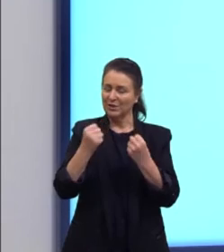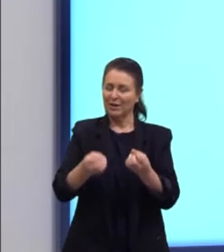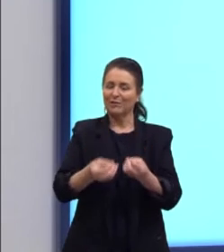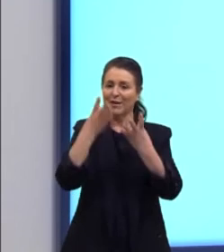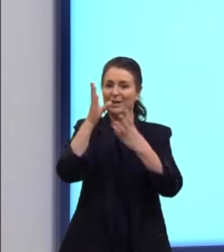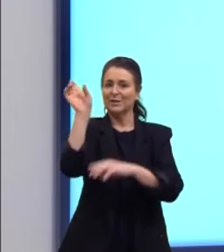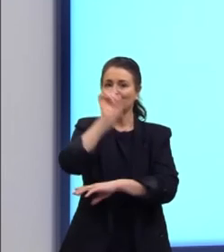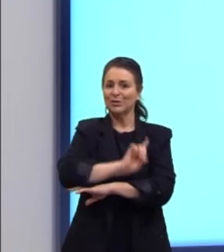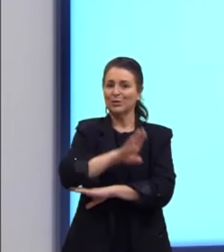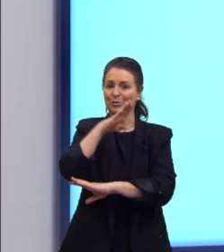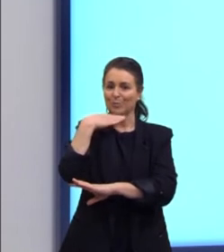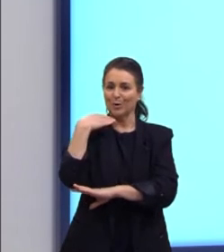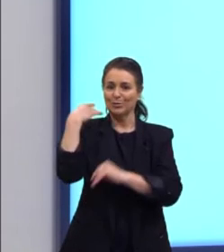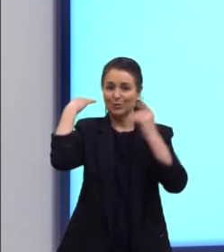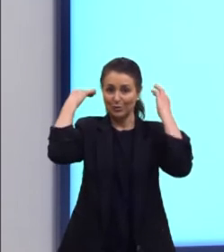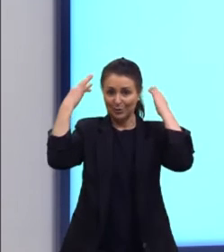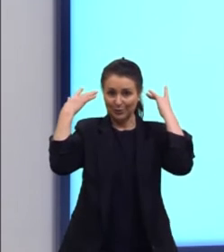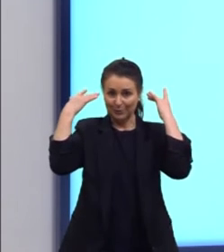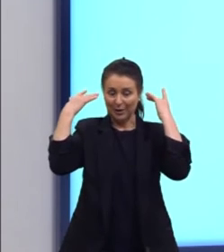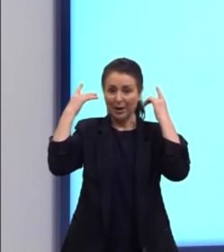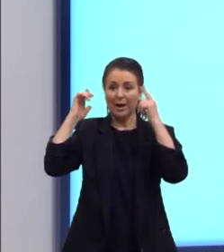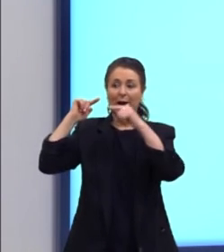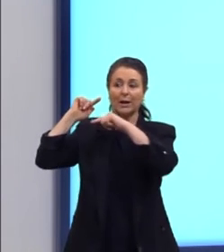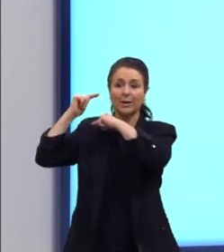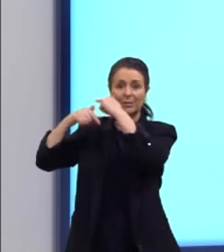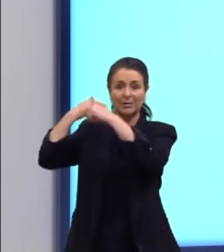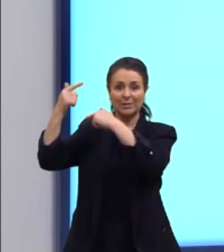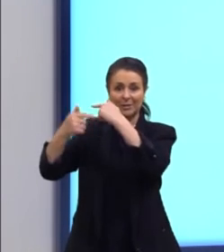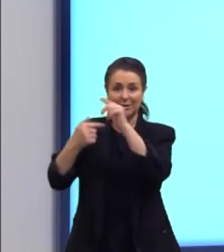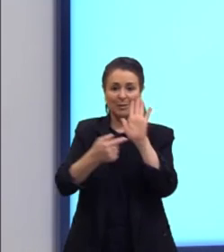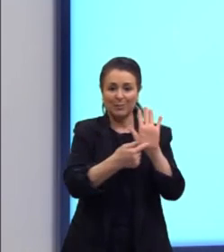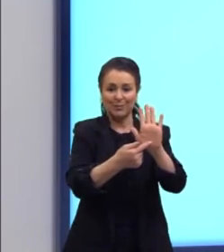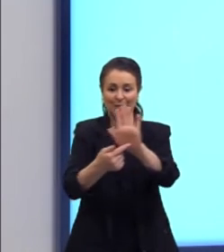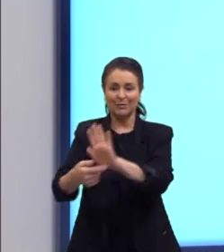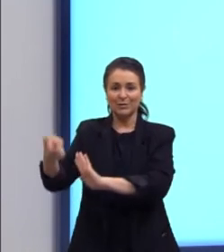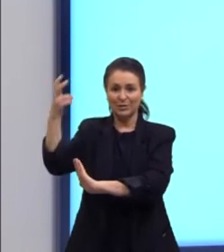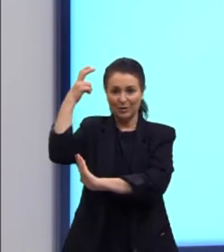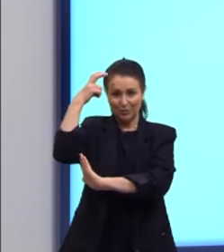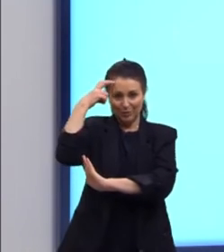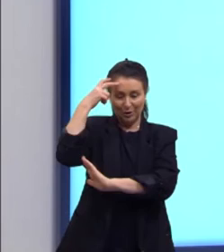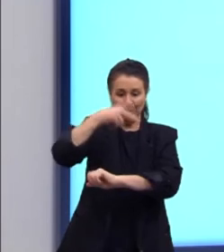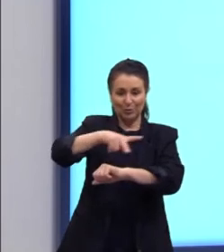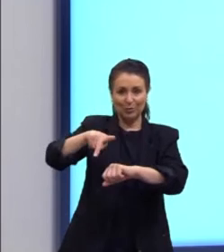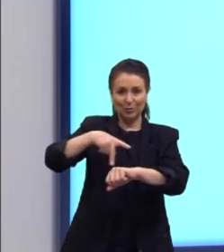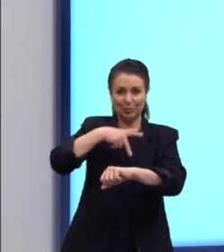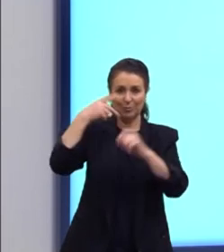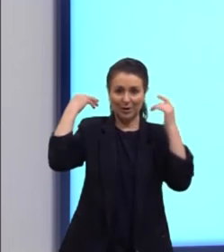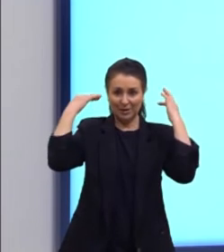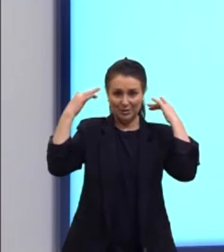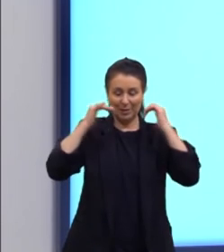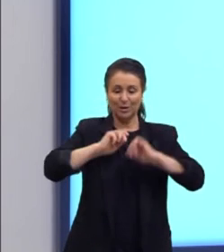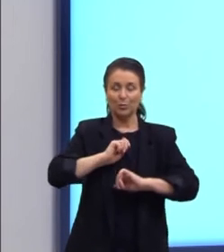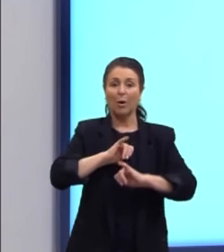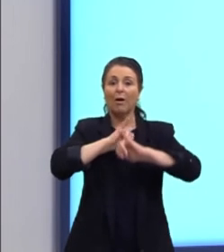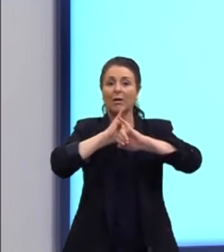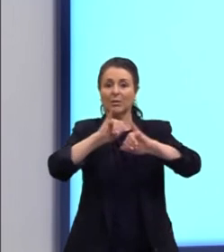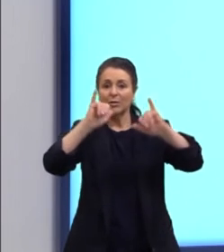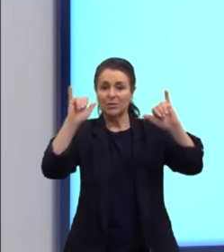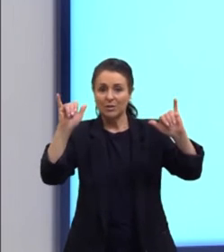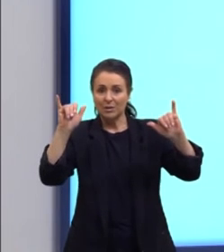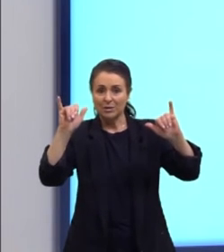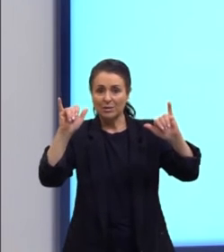o Dia dos Mortos é uma tradicional manifestação cultural do México. De acordo com a notícia, essa festa perdura a quê?